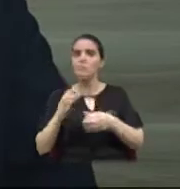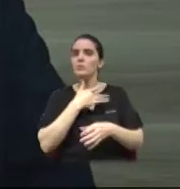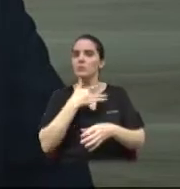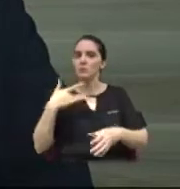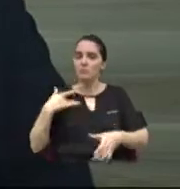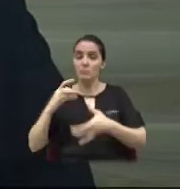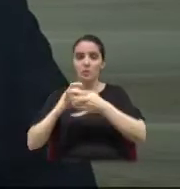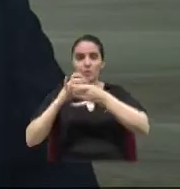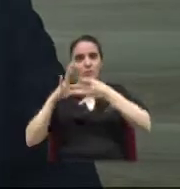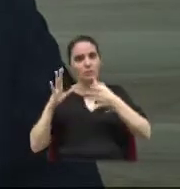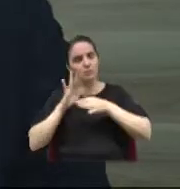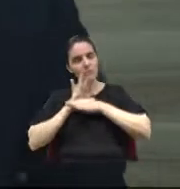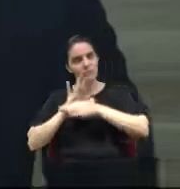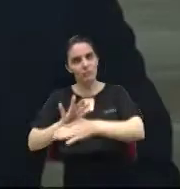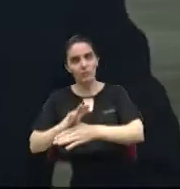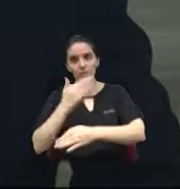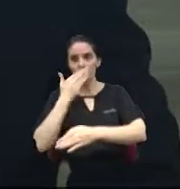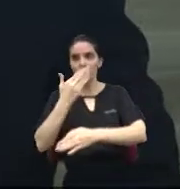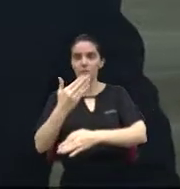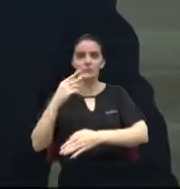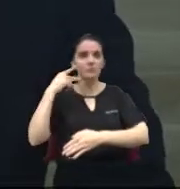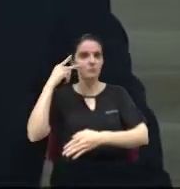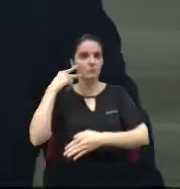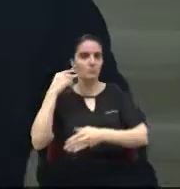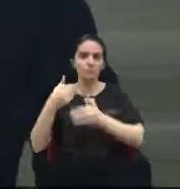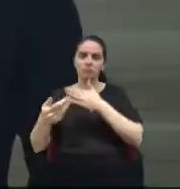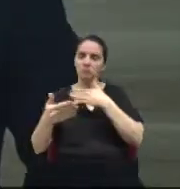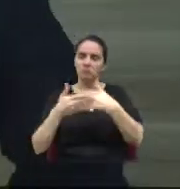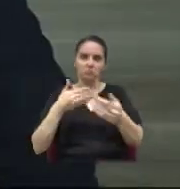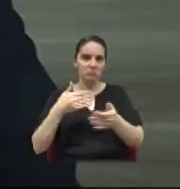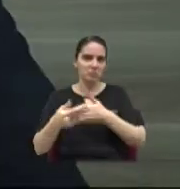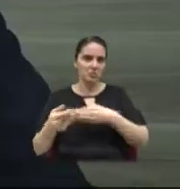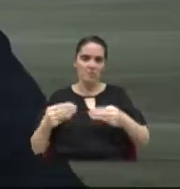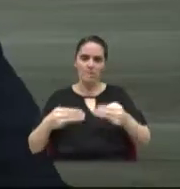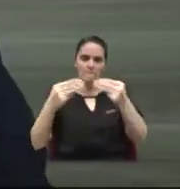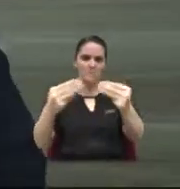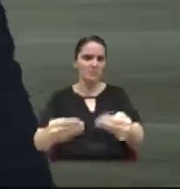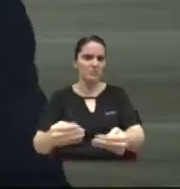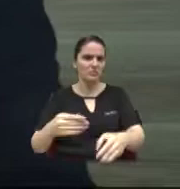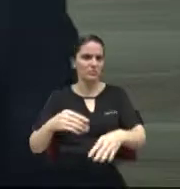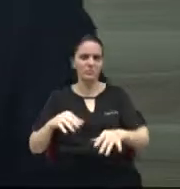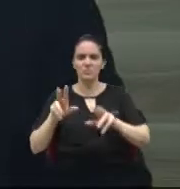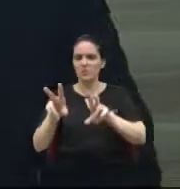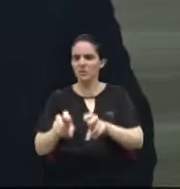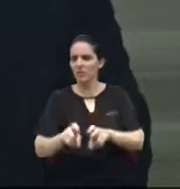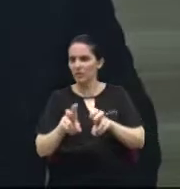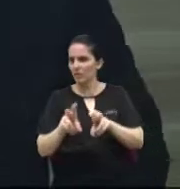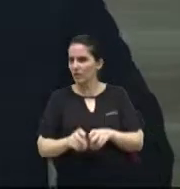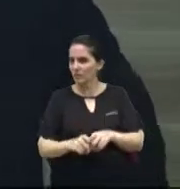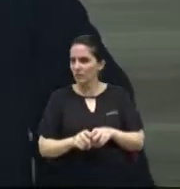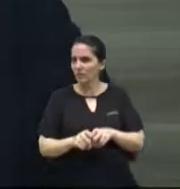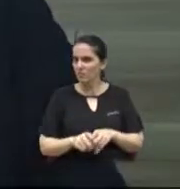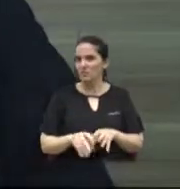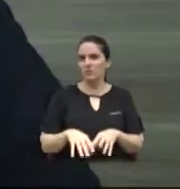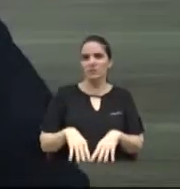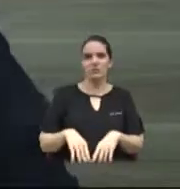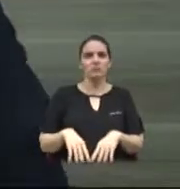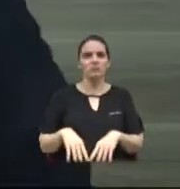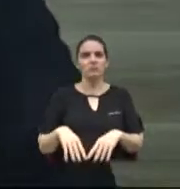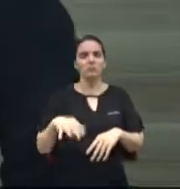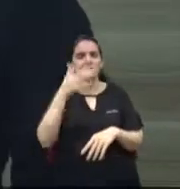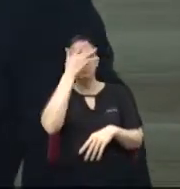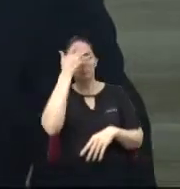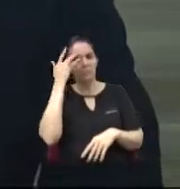eu peço também aos vereadores, que independentemente de Ministério da Agricultura, de escritório,